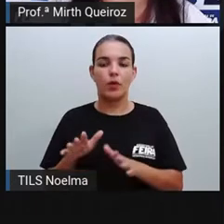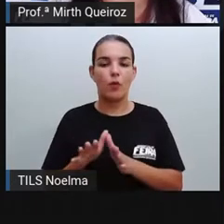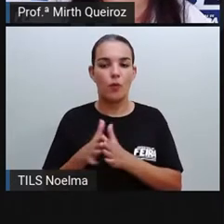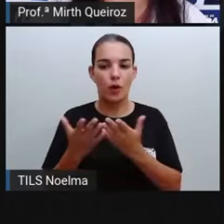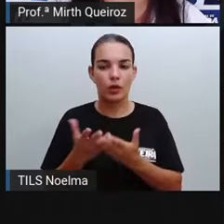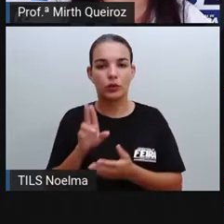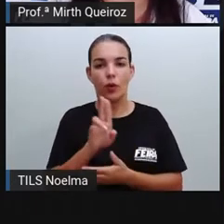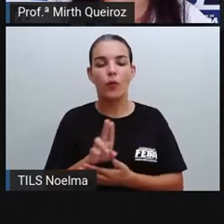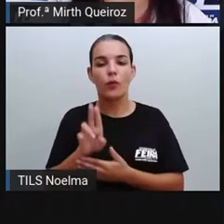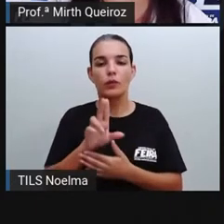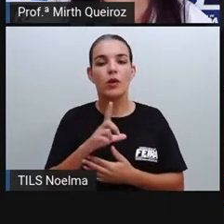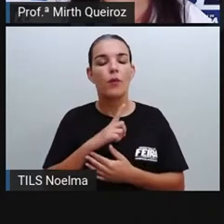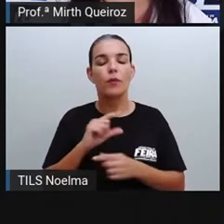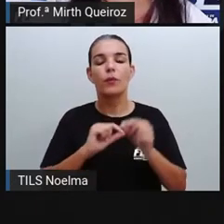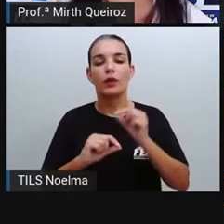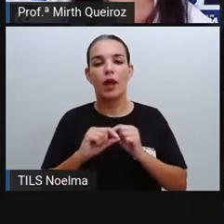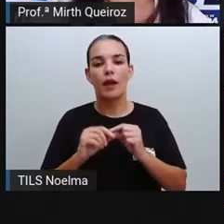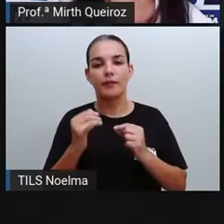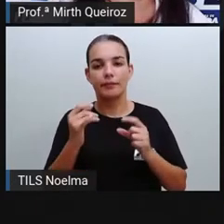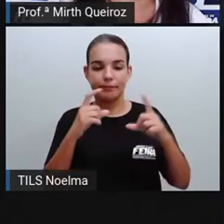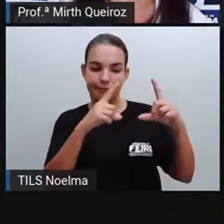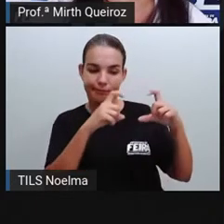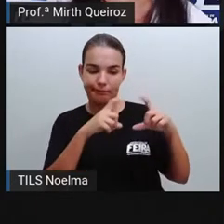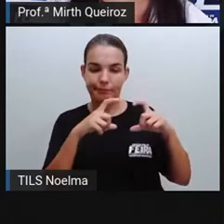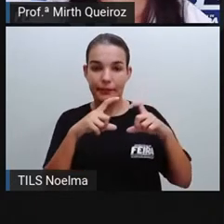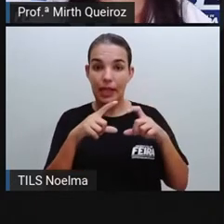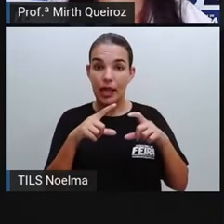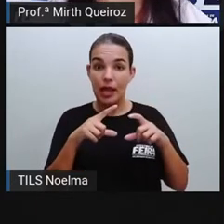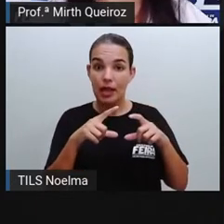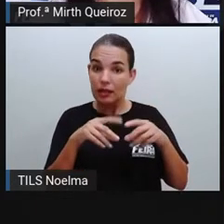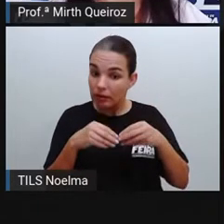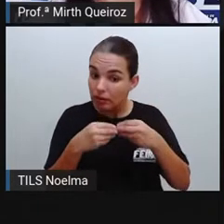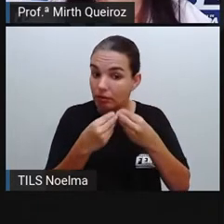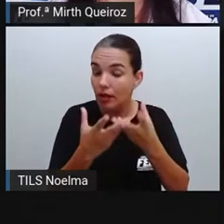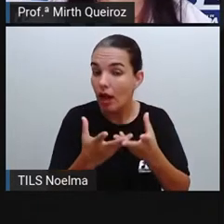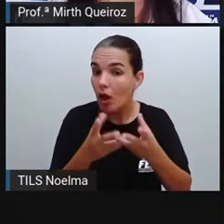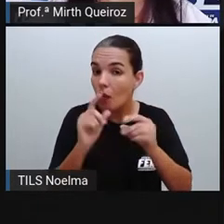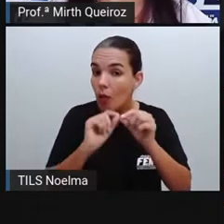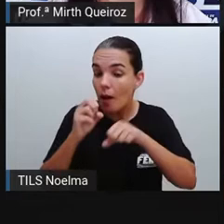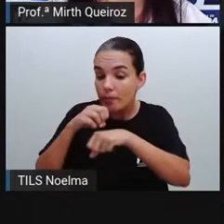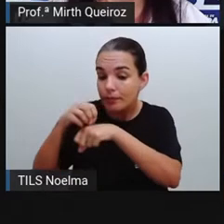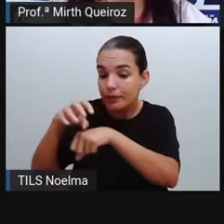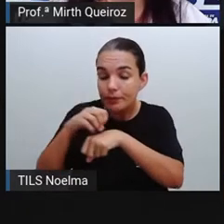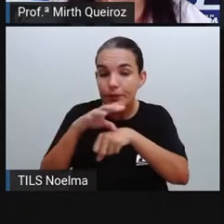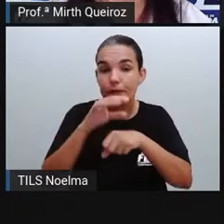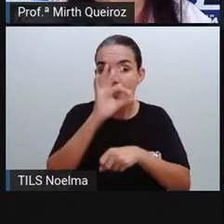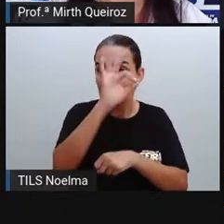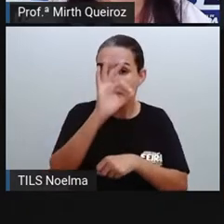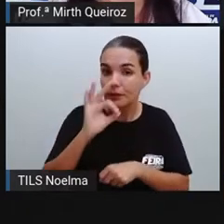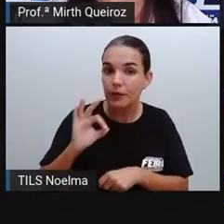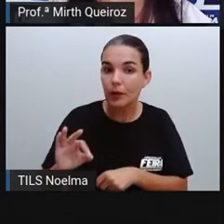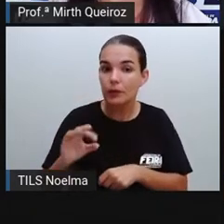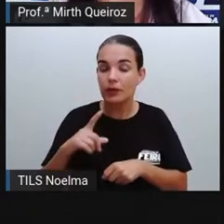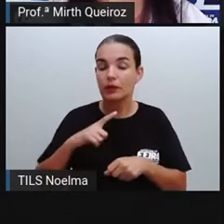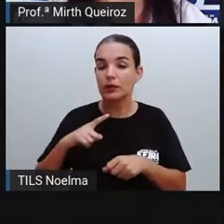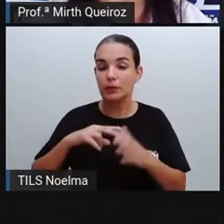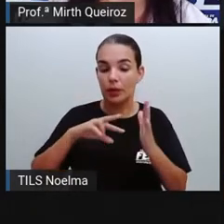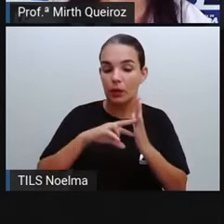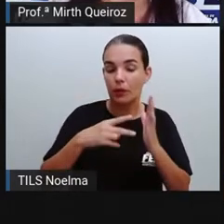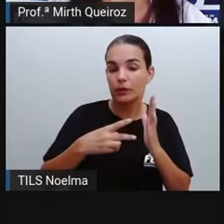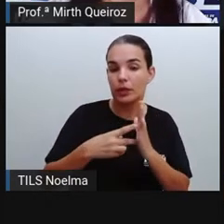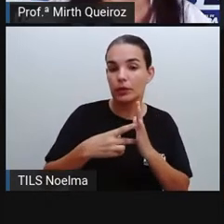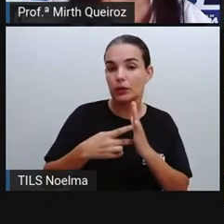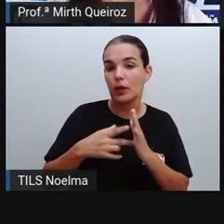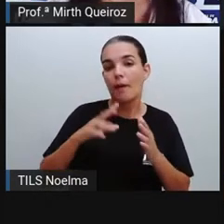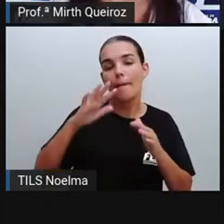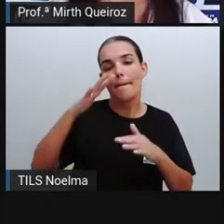utiliza a imagem, transmitindo dados, conceitos de uma forma mais fácil e que vai garantir dessa